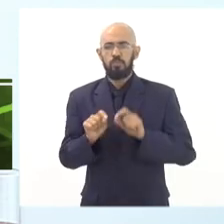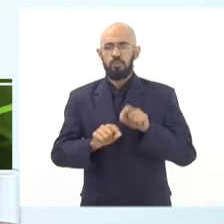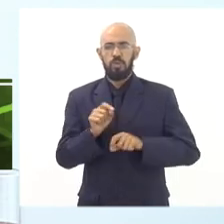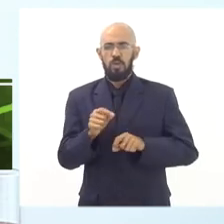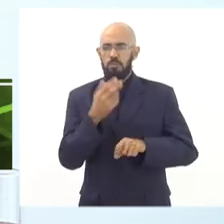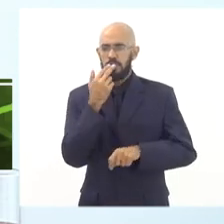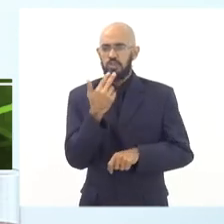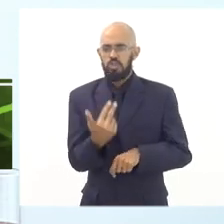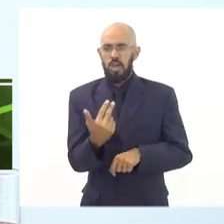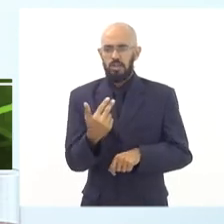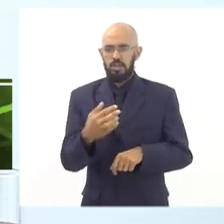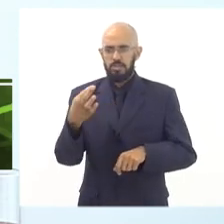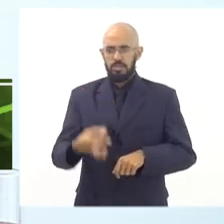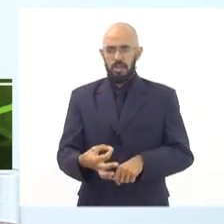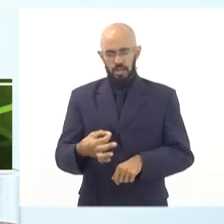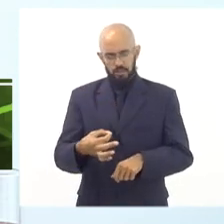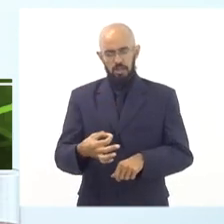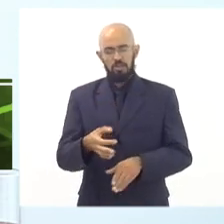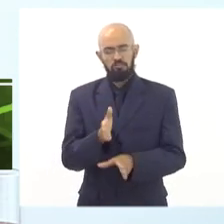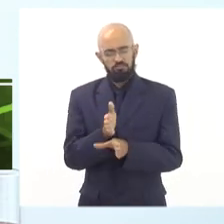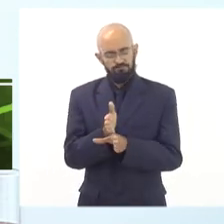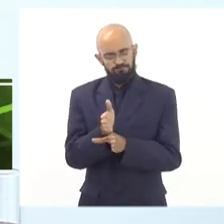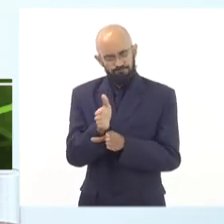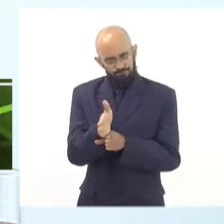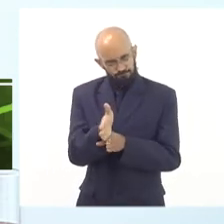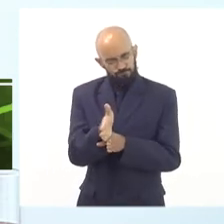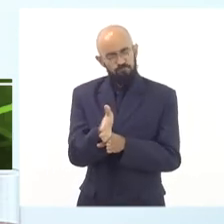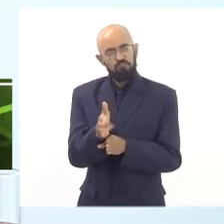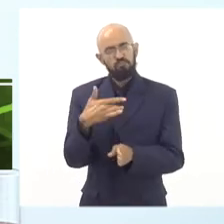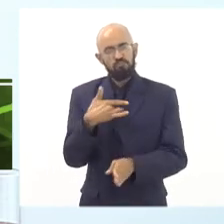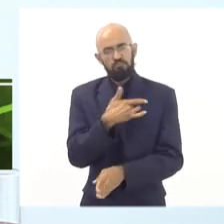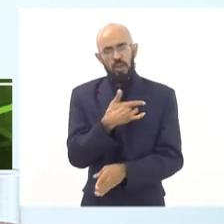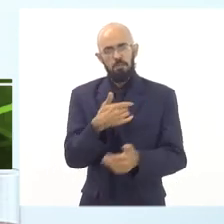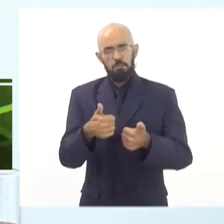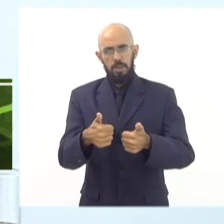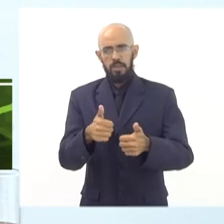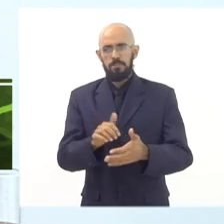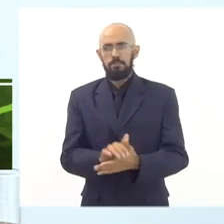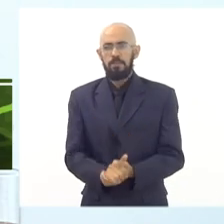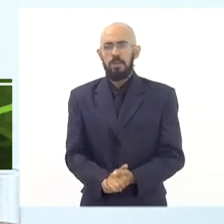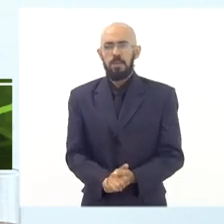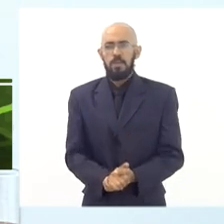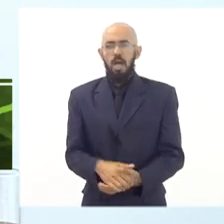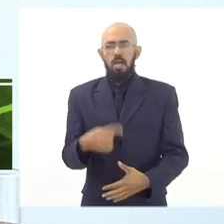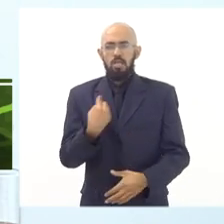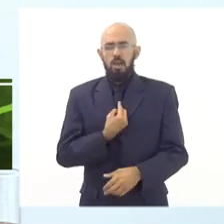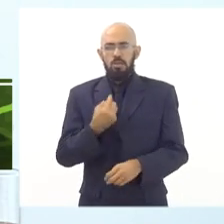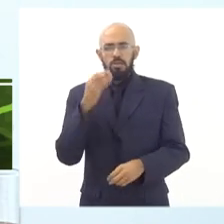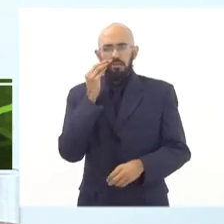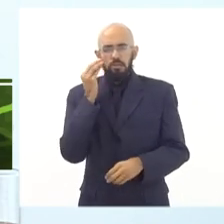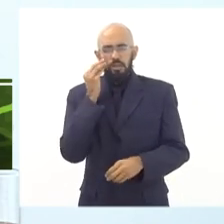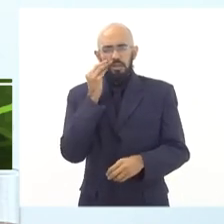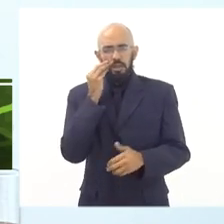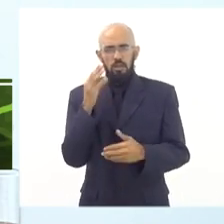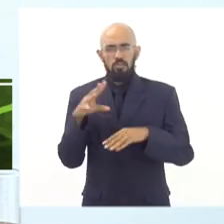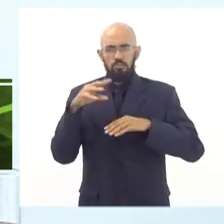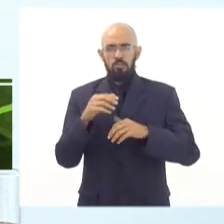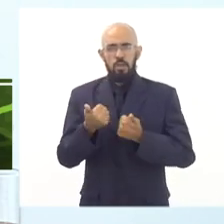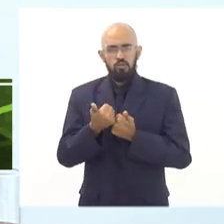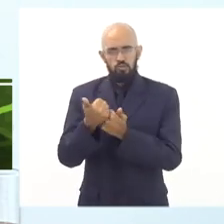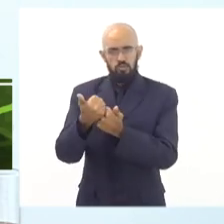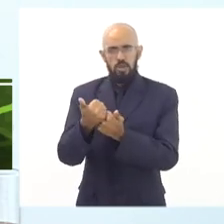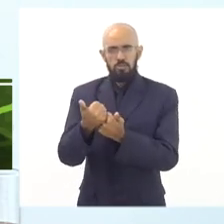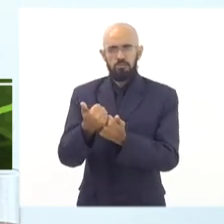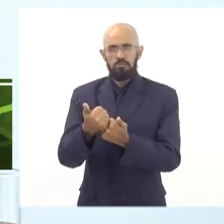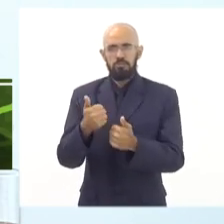adequada, balanceada e saudável. Então, a gente tem buscado contribuir com esse processo. Só que